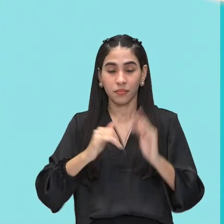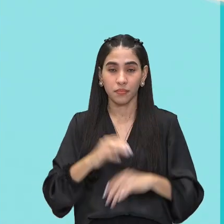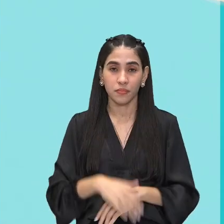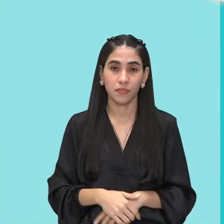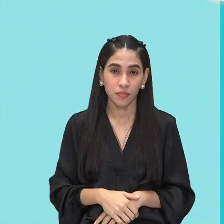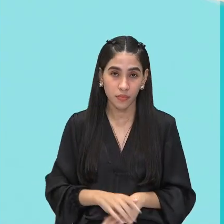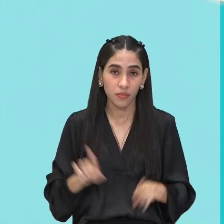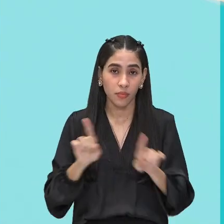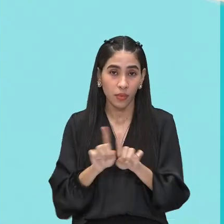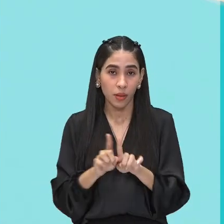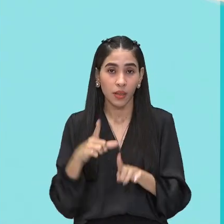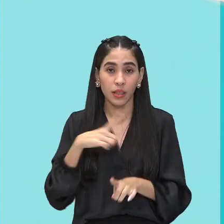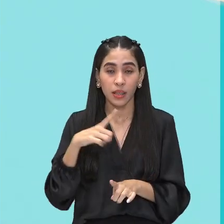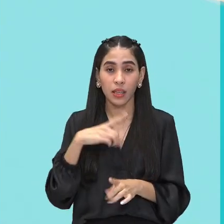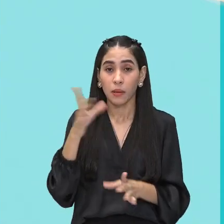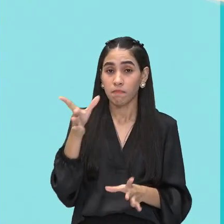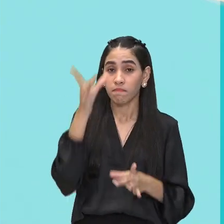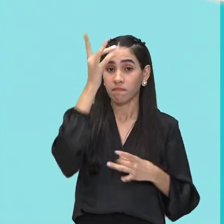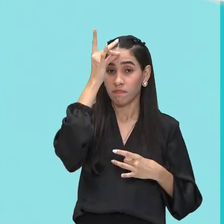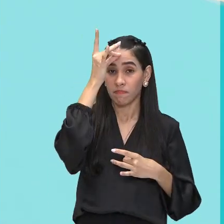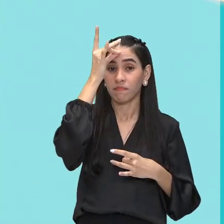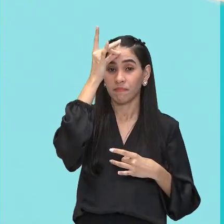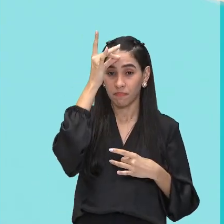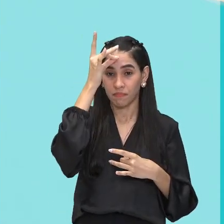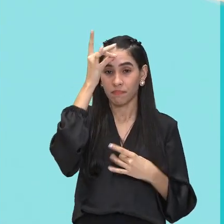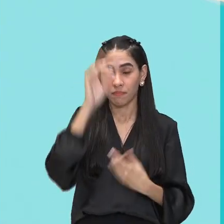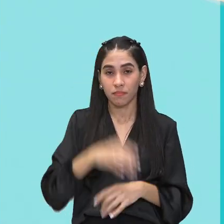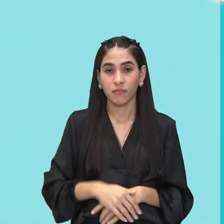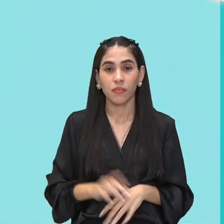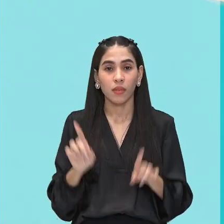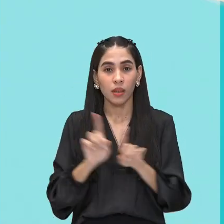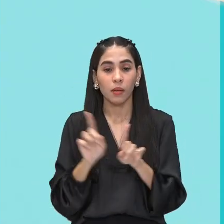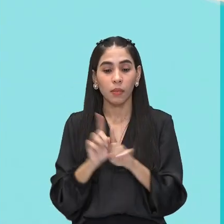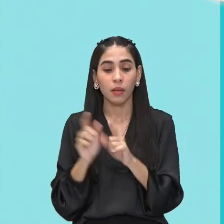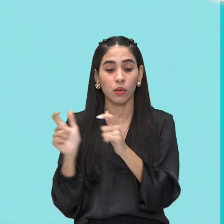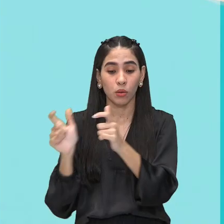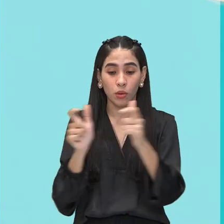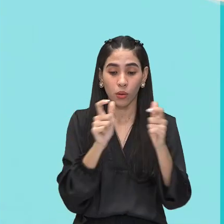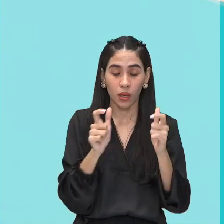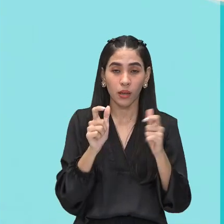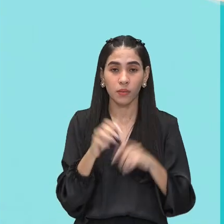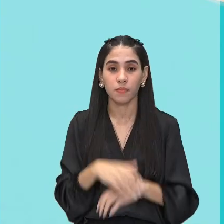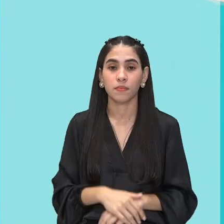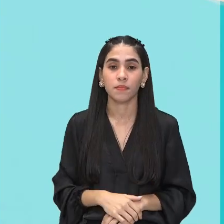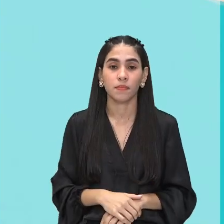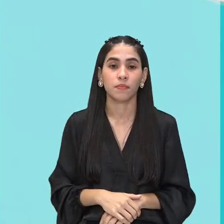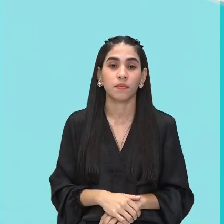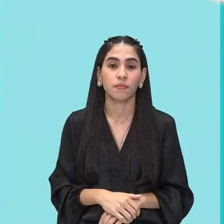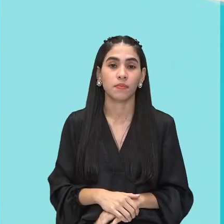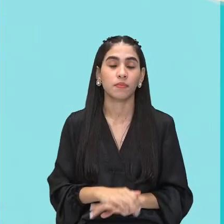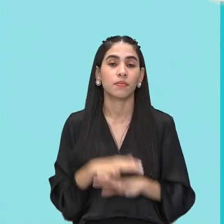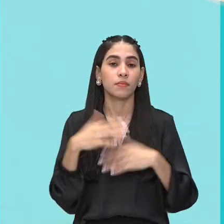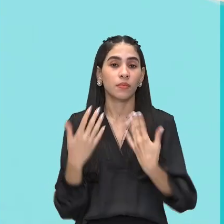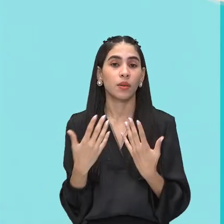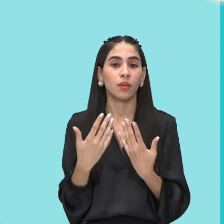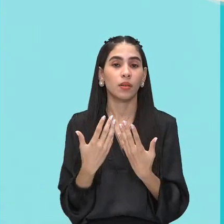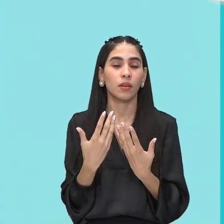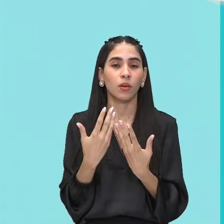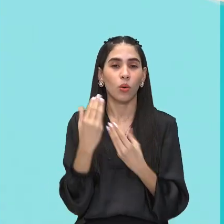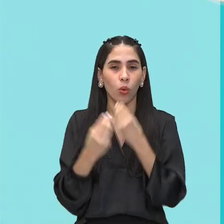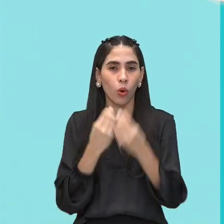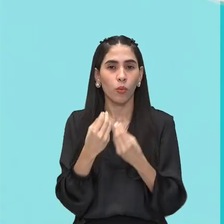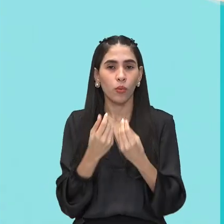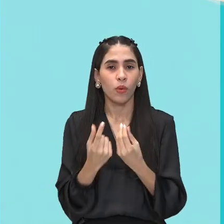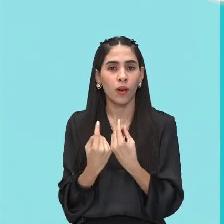existem as performances, existem as instalações. Então, como foi falado, é